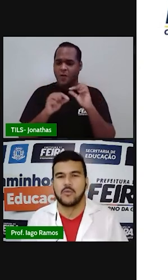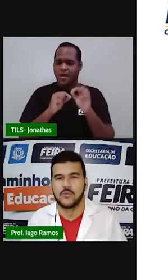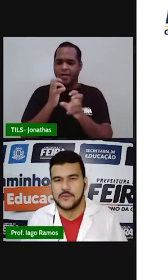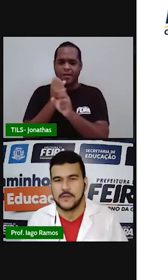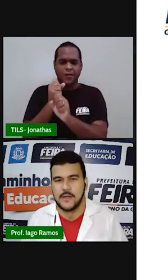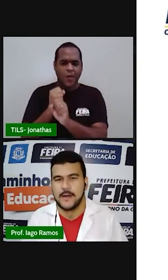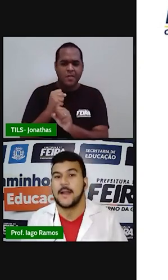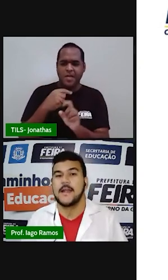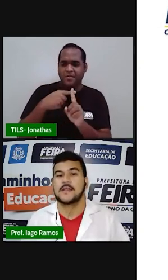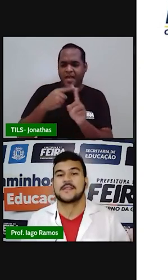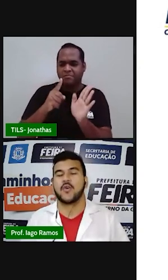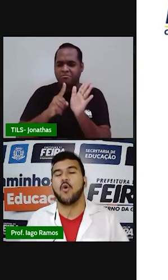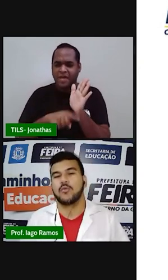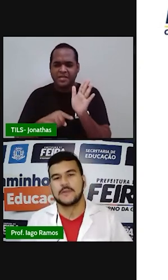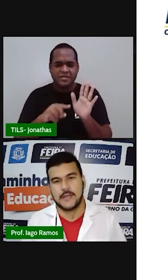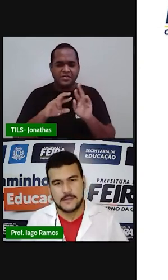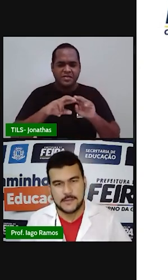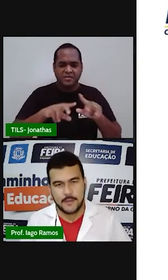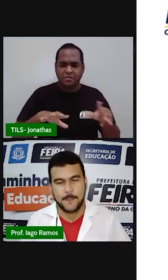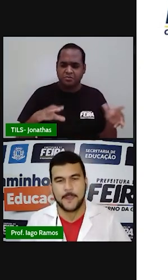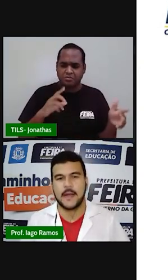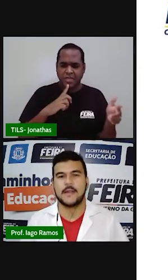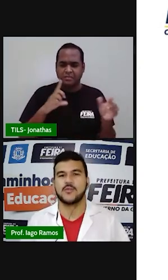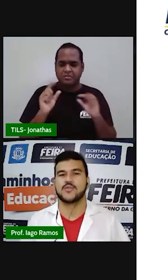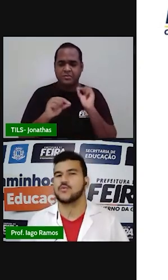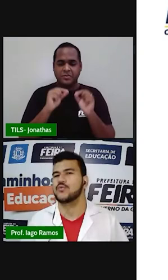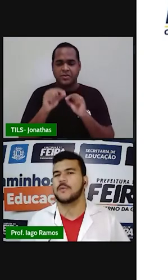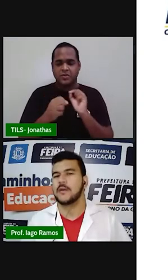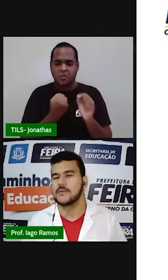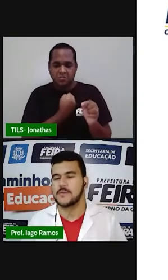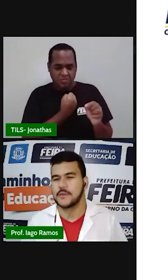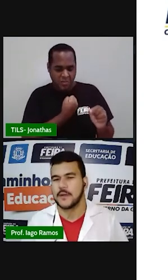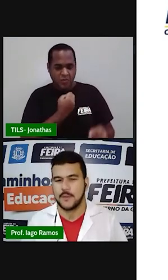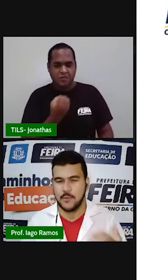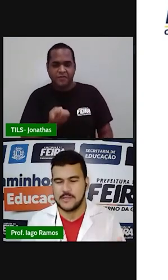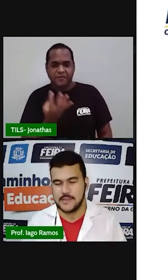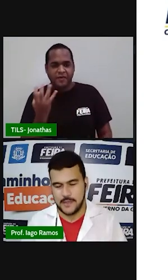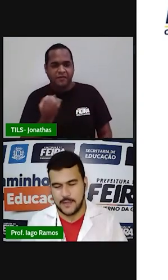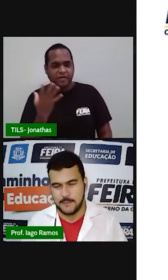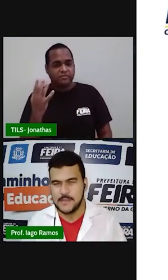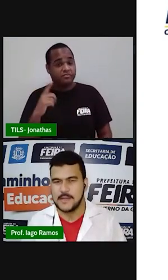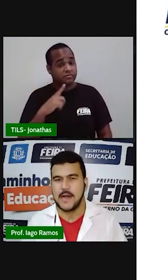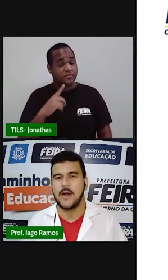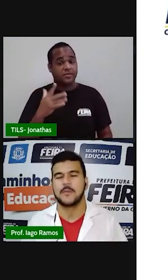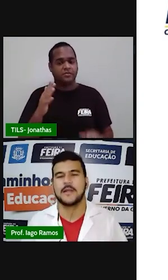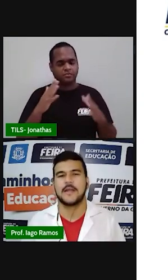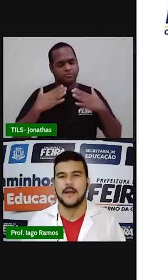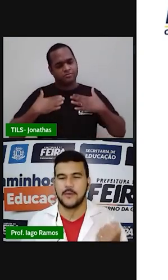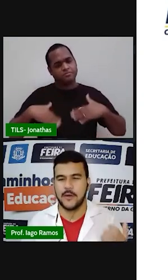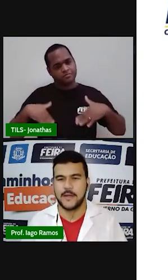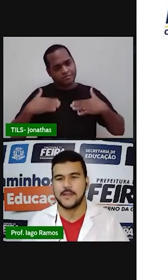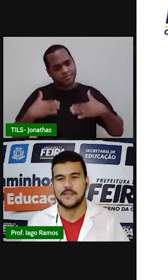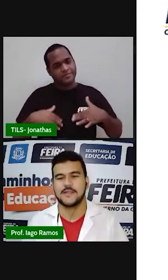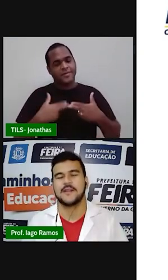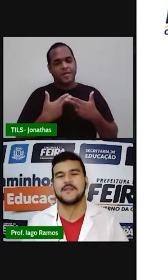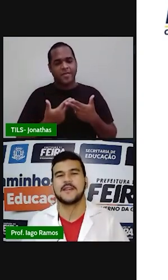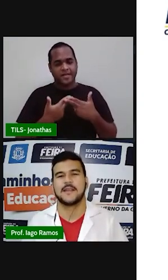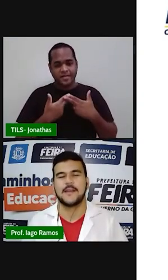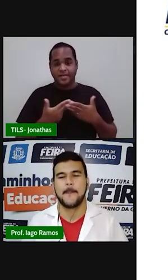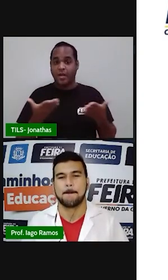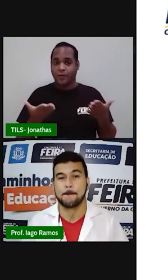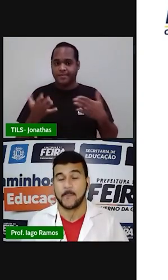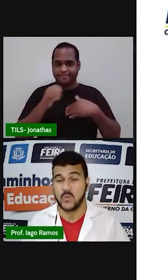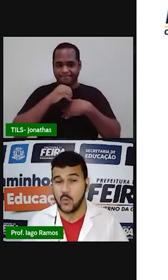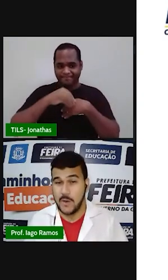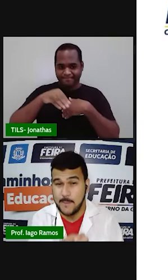cálculos? Cadê as contas? Cadê os números? Pois é, mas calma, né? Agora é a gente vai vir